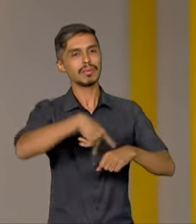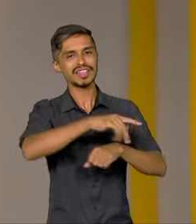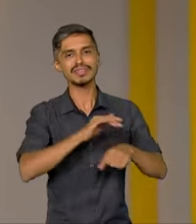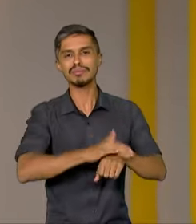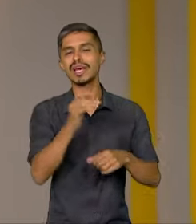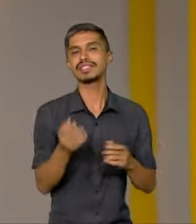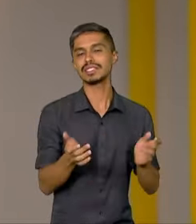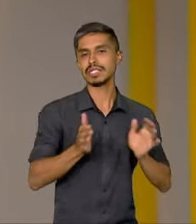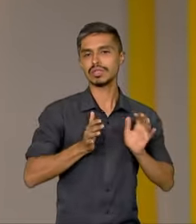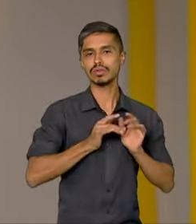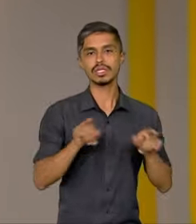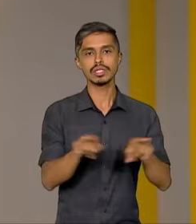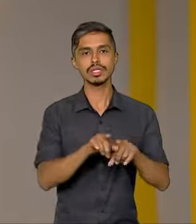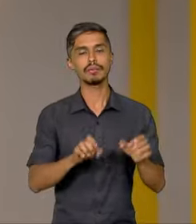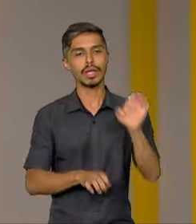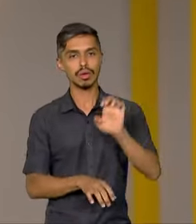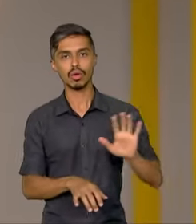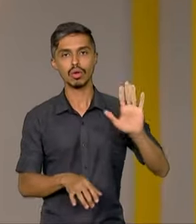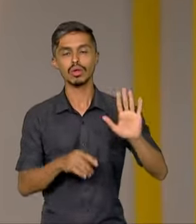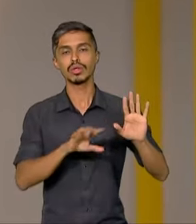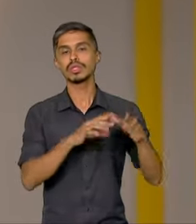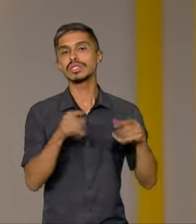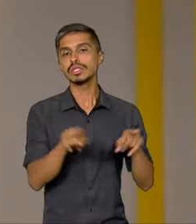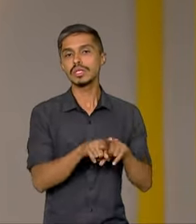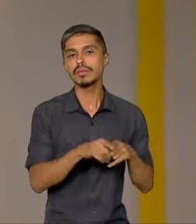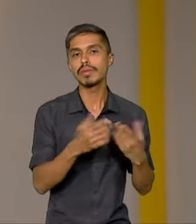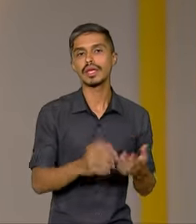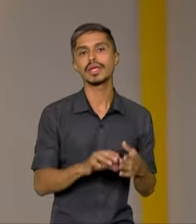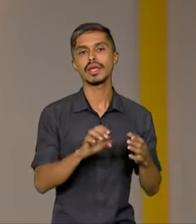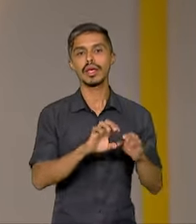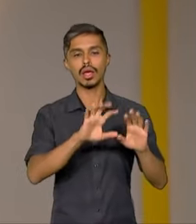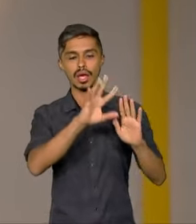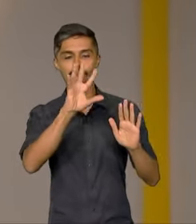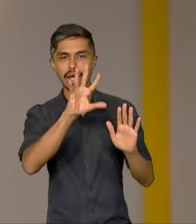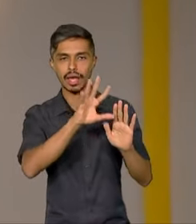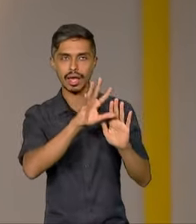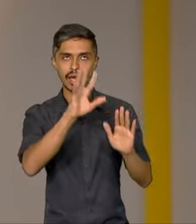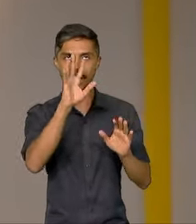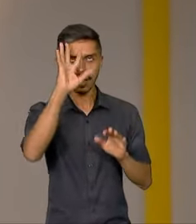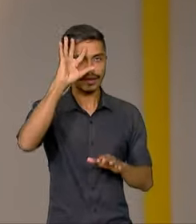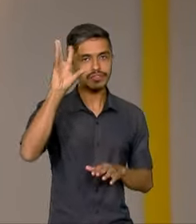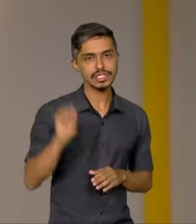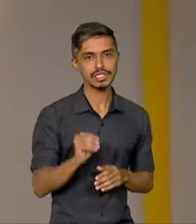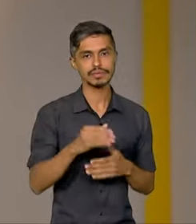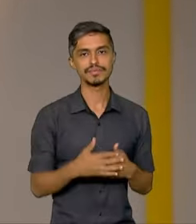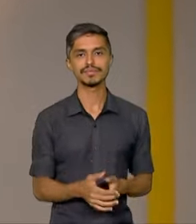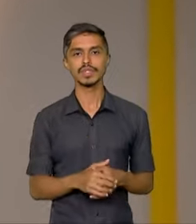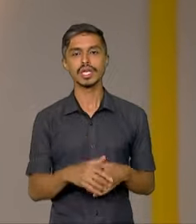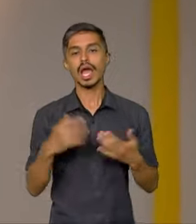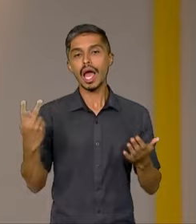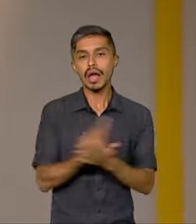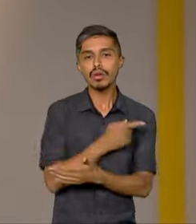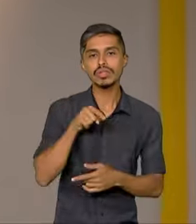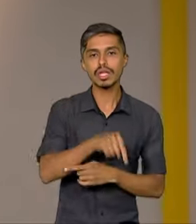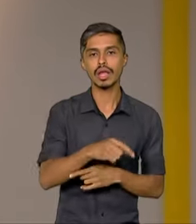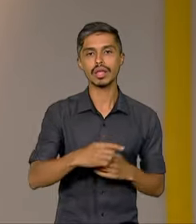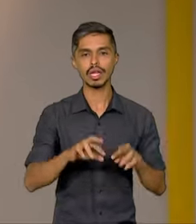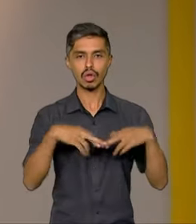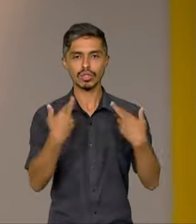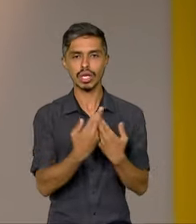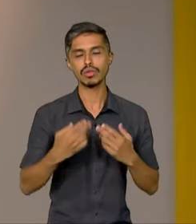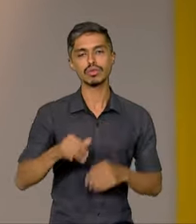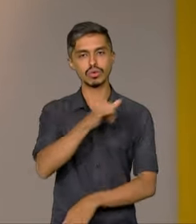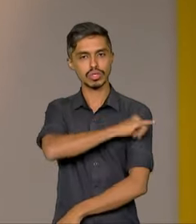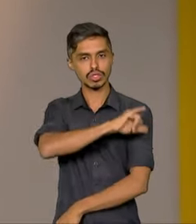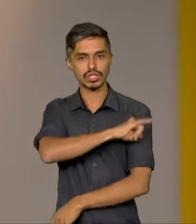do mundo, além da União Europeia e da União Africana. Até novembro do ano que vem, quando ocorre a reunião dos líderes mundiais